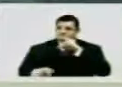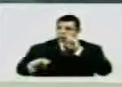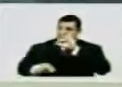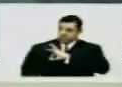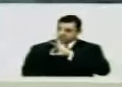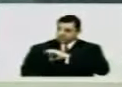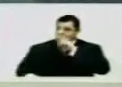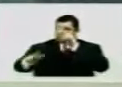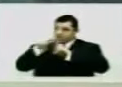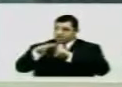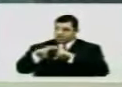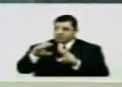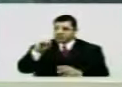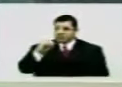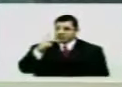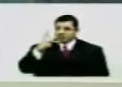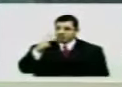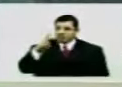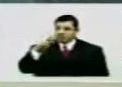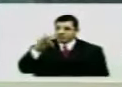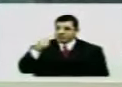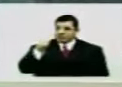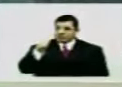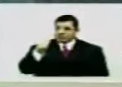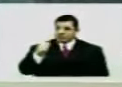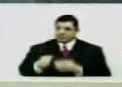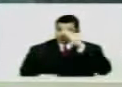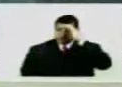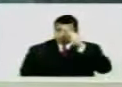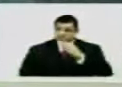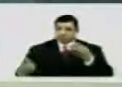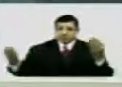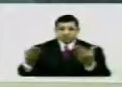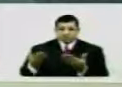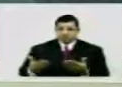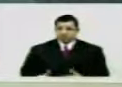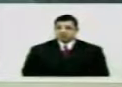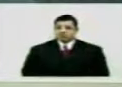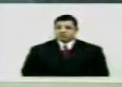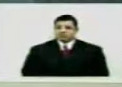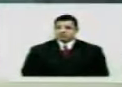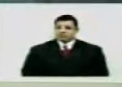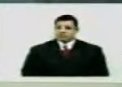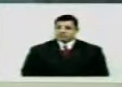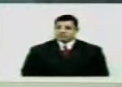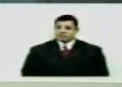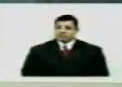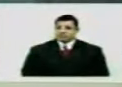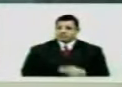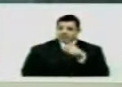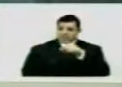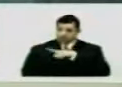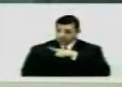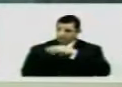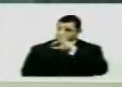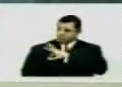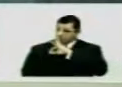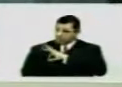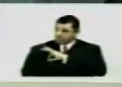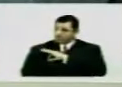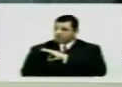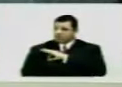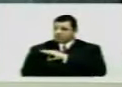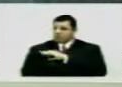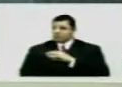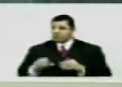policial preso da Operação Águia Imposto de comando hoje Tem policial, deputado